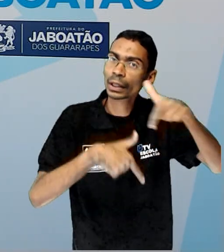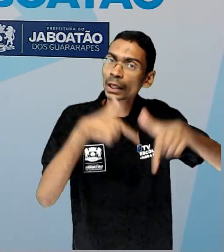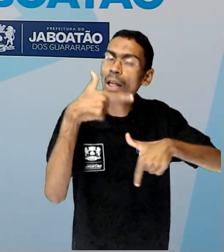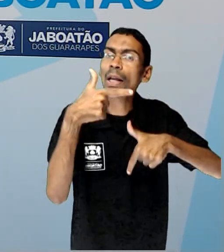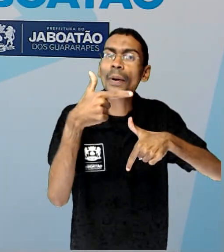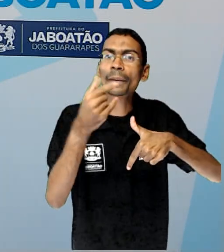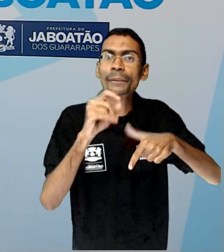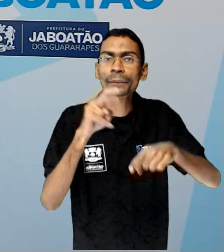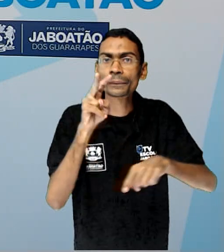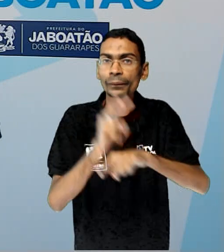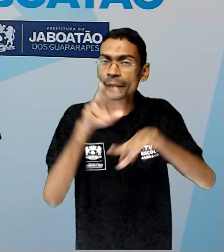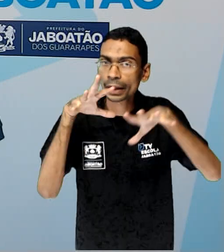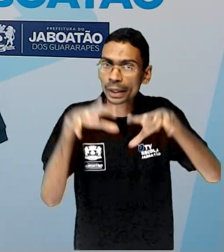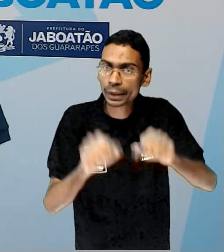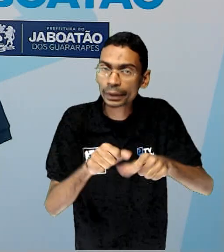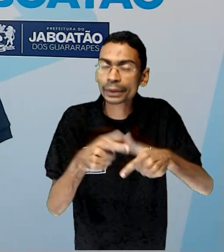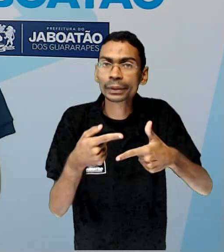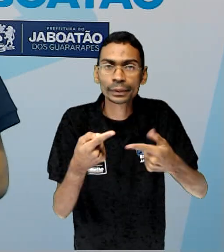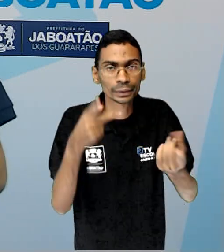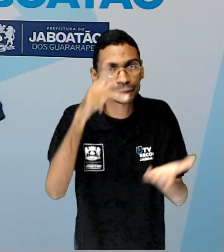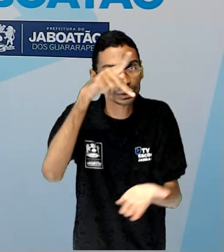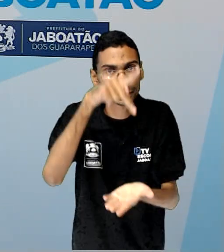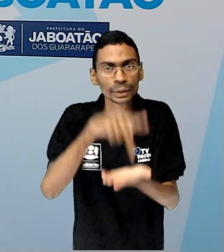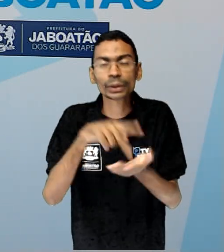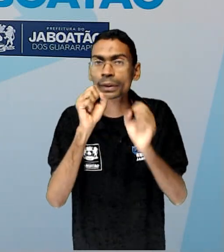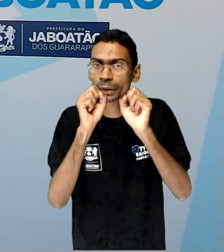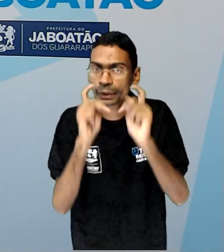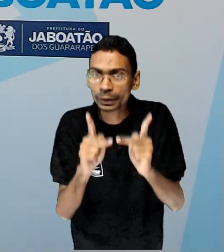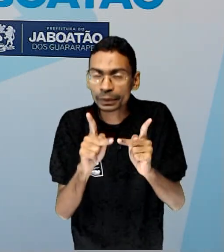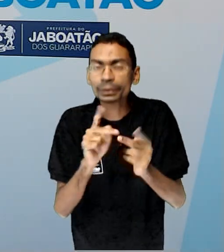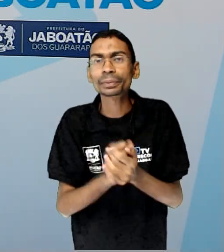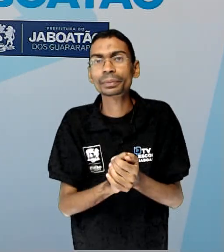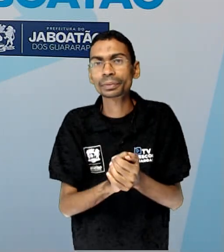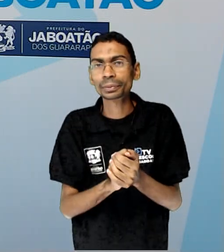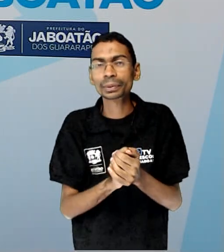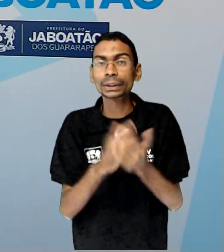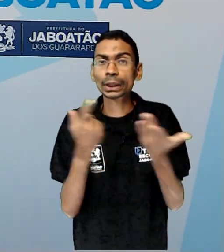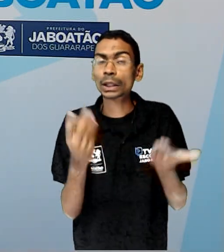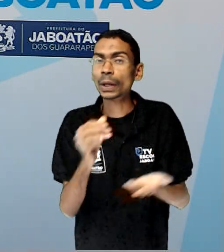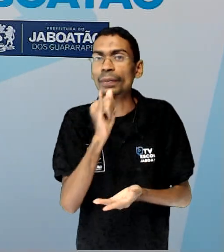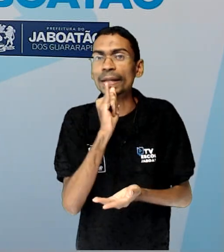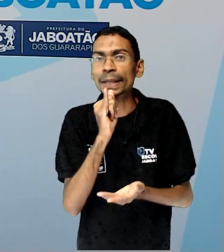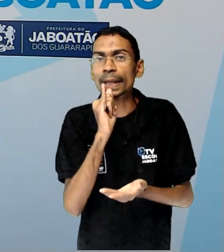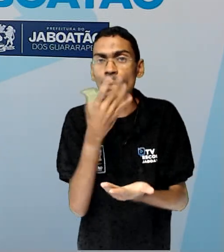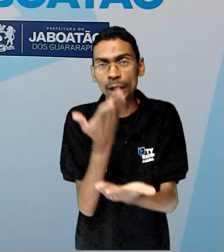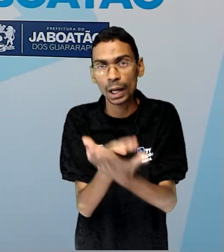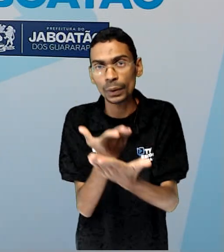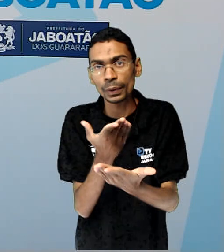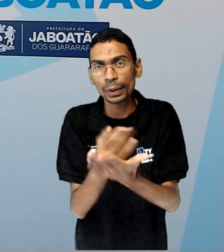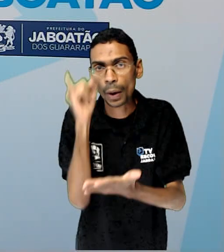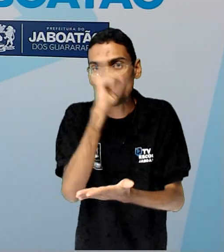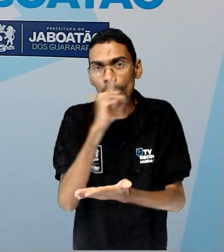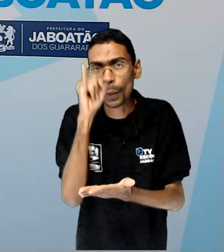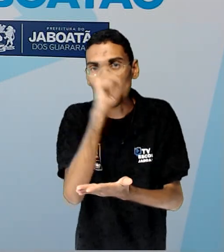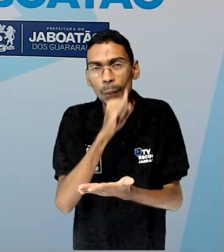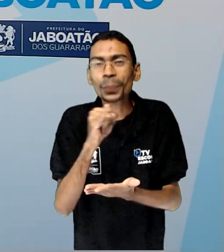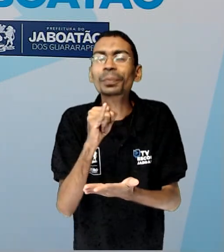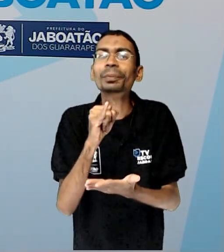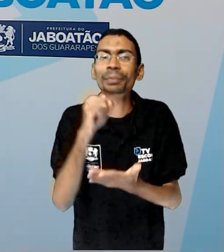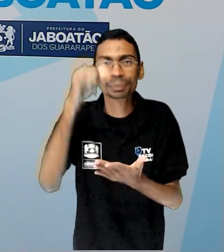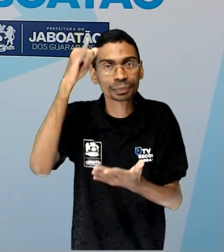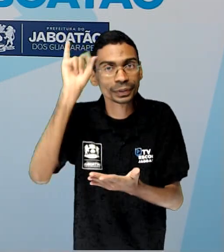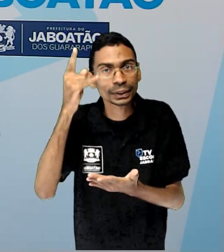especificamente de animal. A gente já deu alguns exemplos aqui na aula, né? Porco, boi,